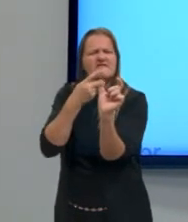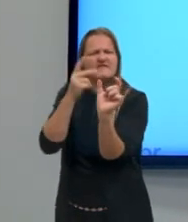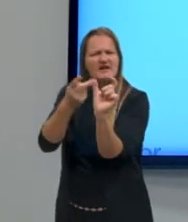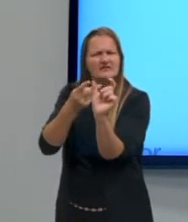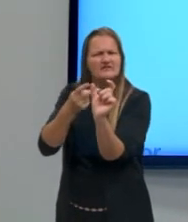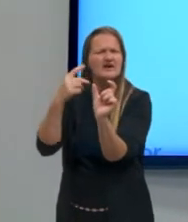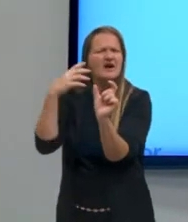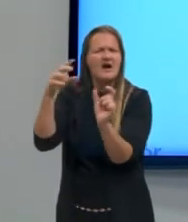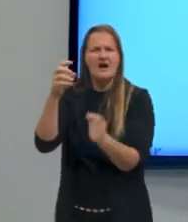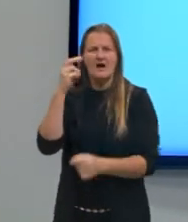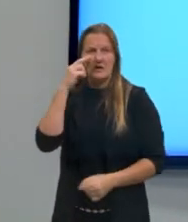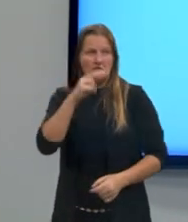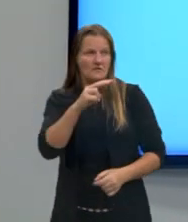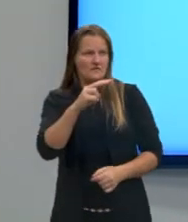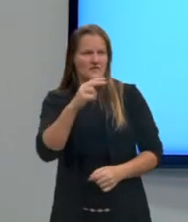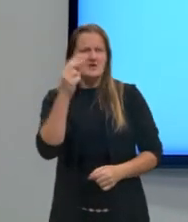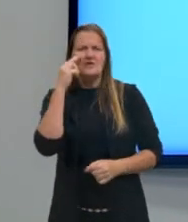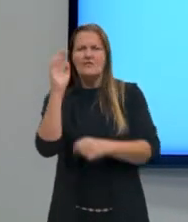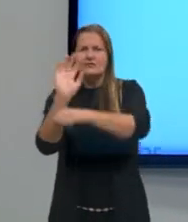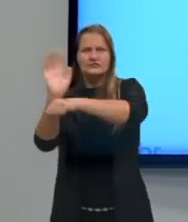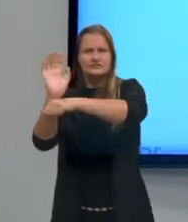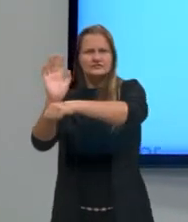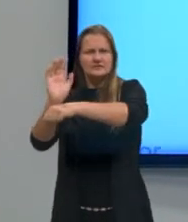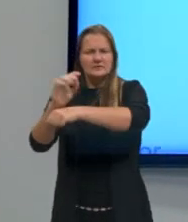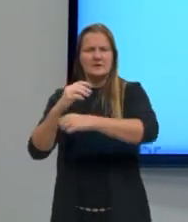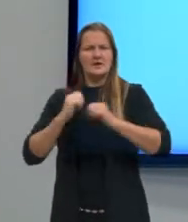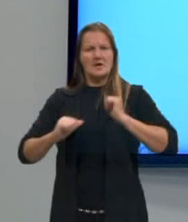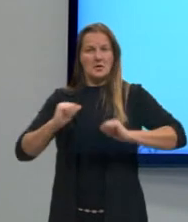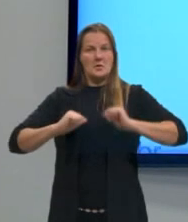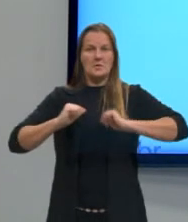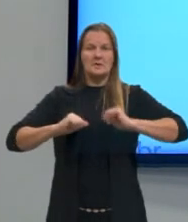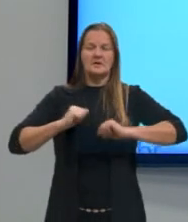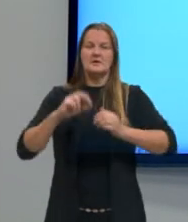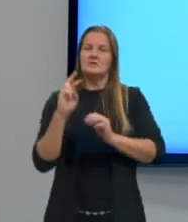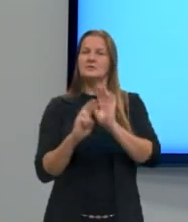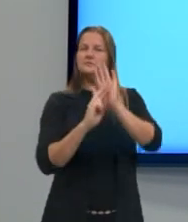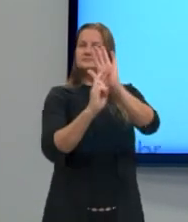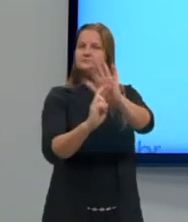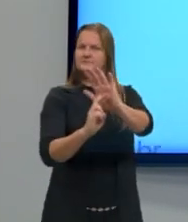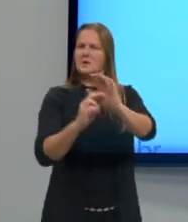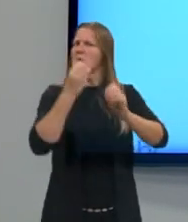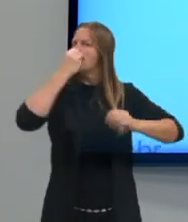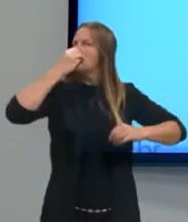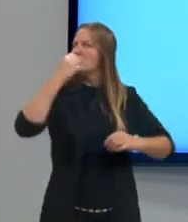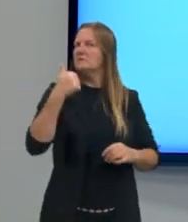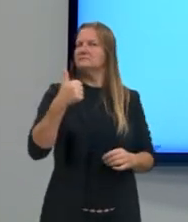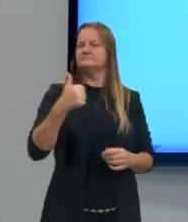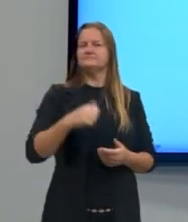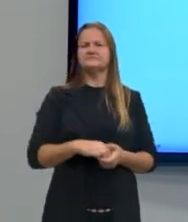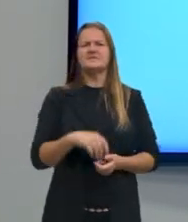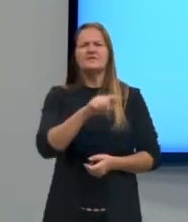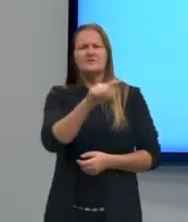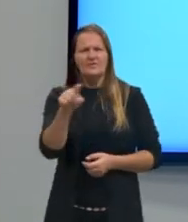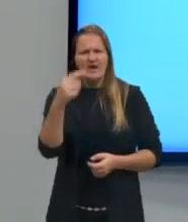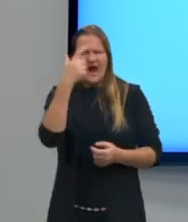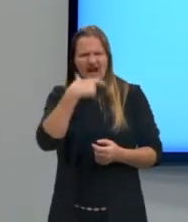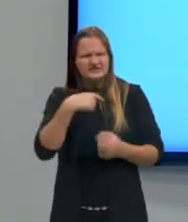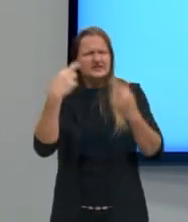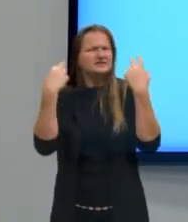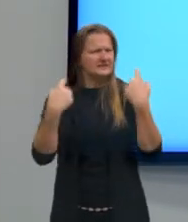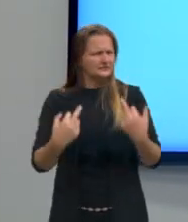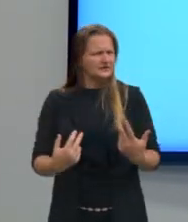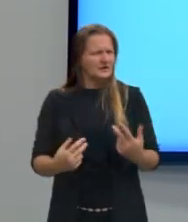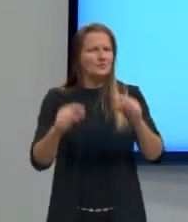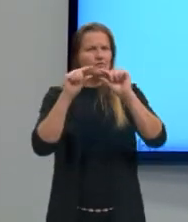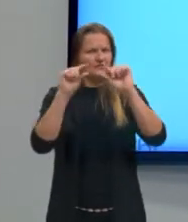Assistir a uma fita de cinema com um artista que representa muito bem. Os que acham natural essa frase,